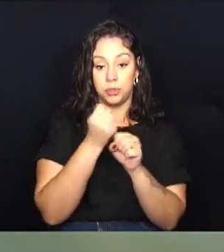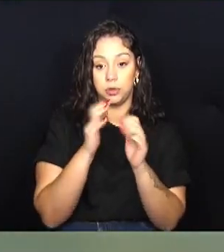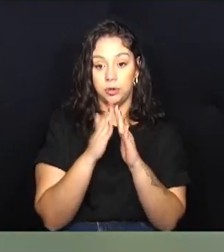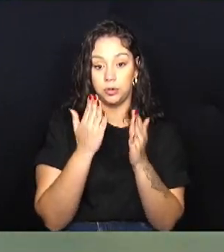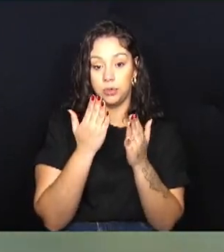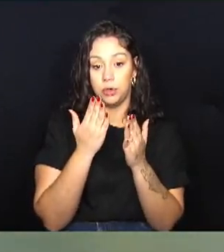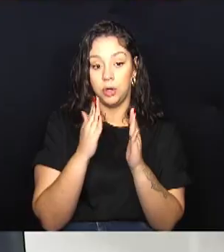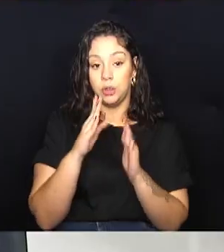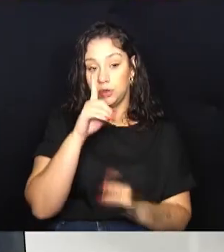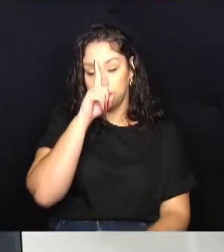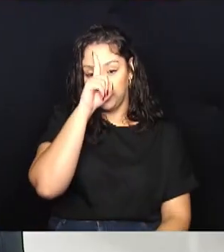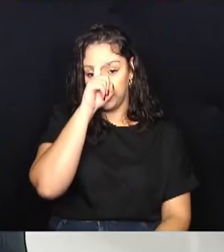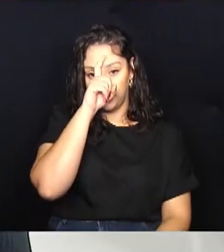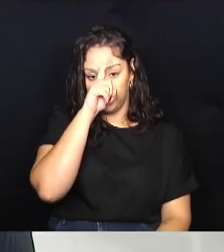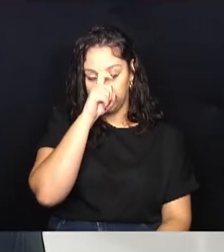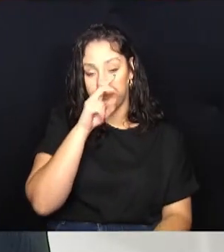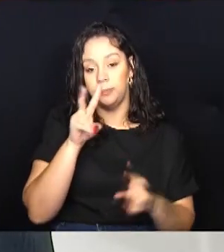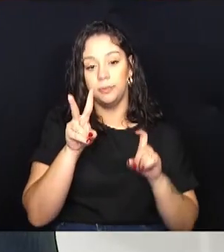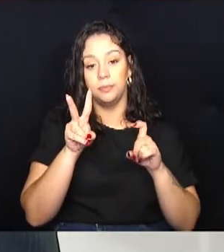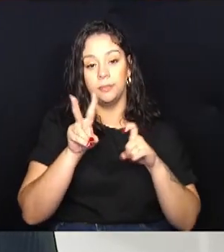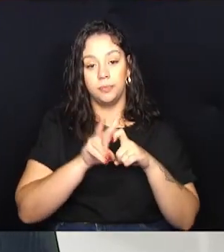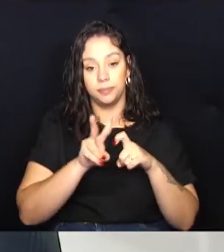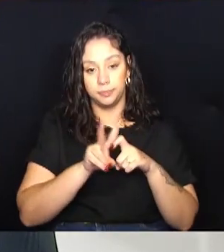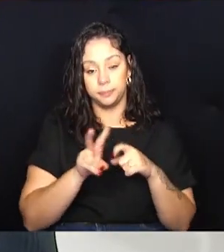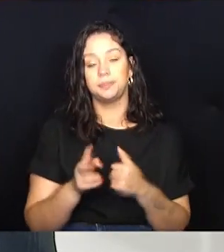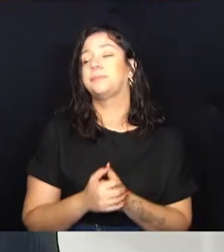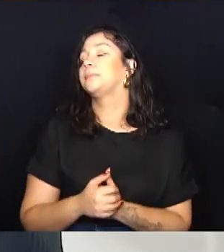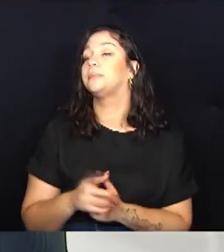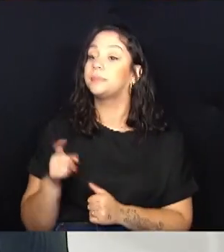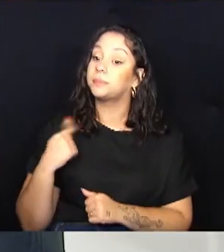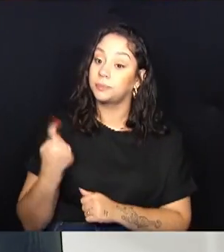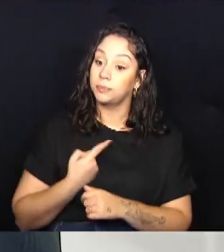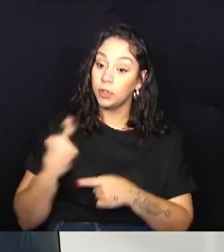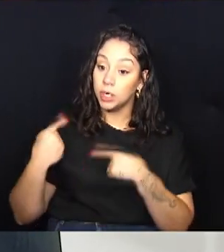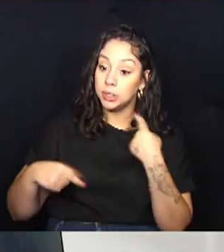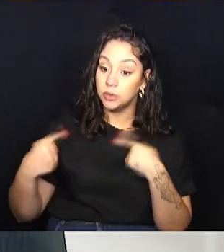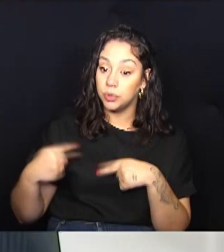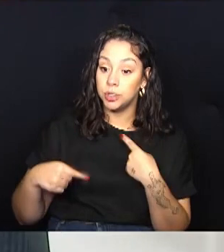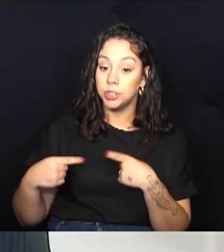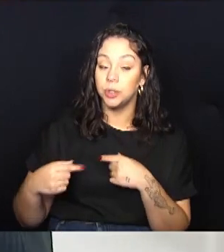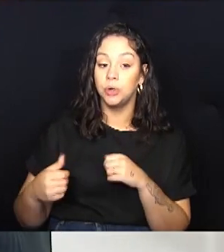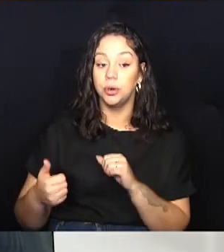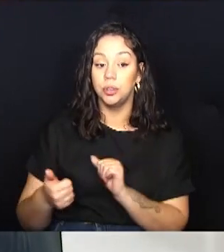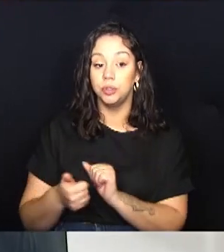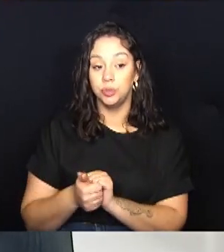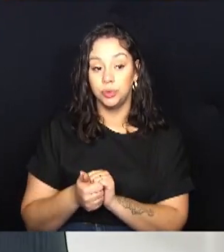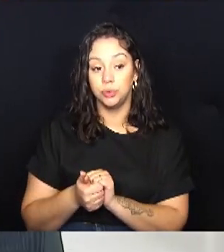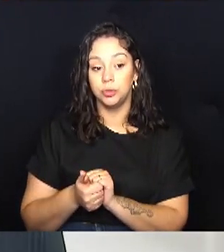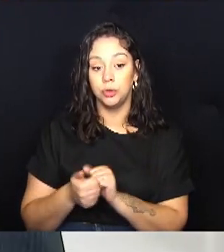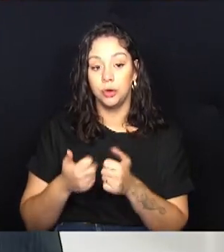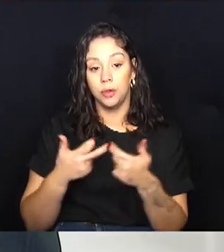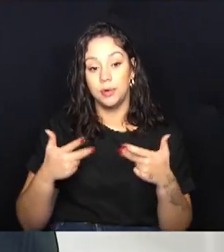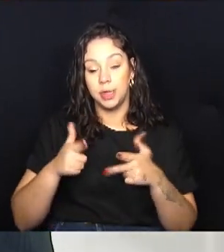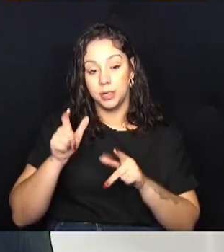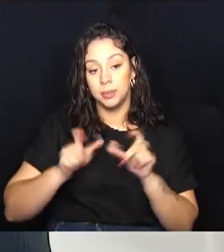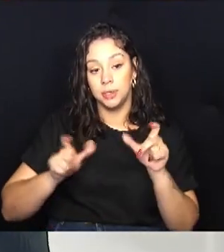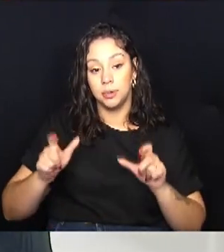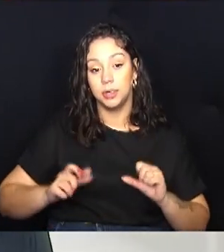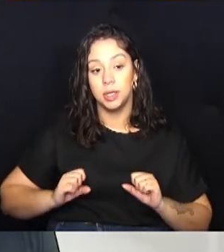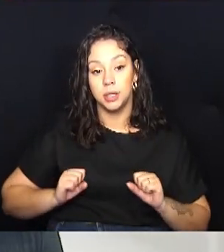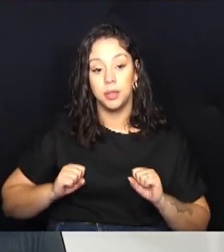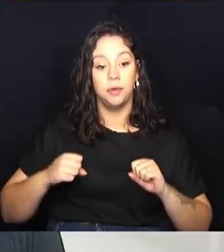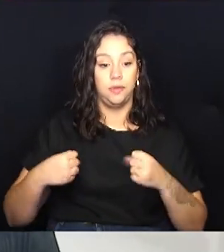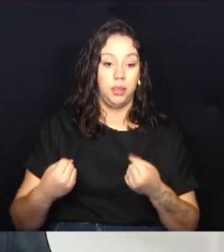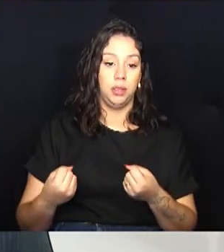veterinário na cidade. A gente discutiu juntamente com várias pessoas que defendem a